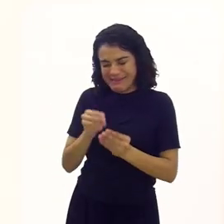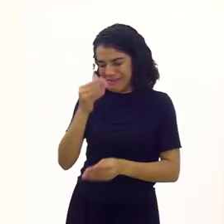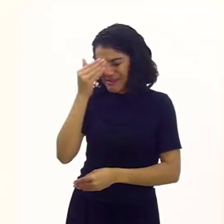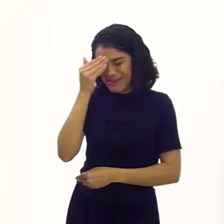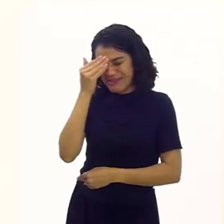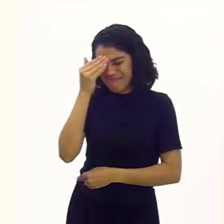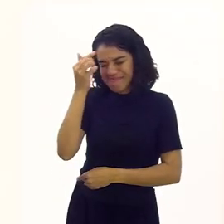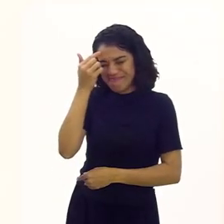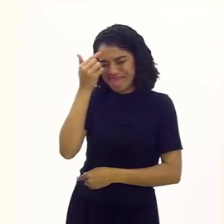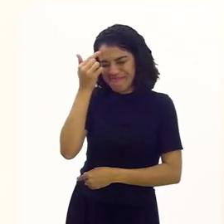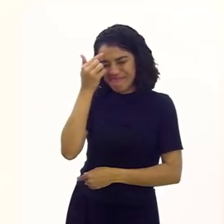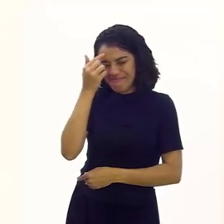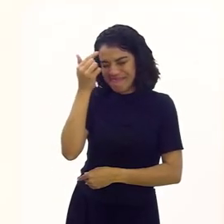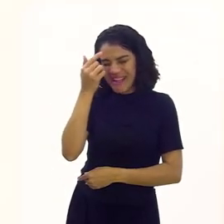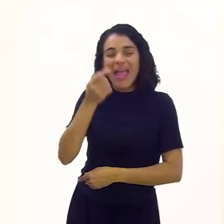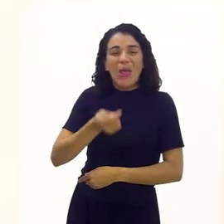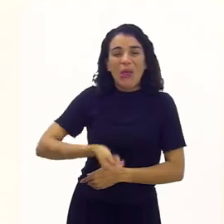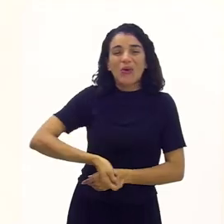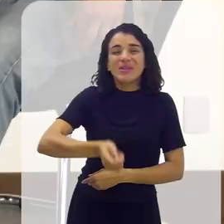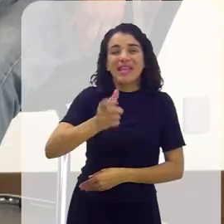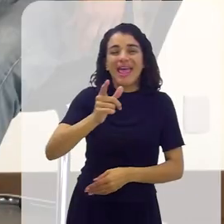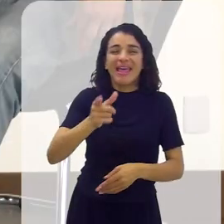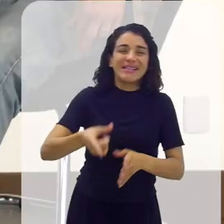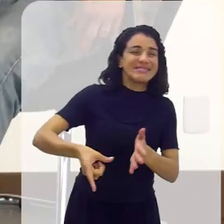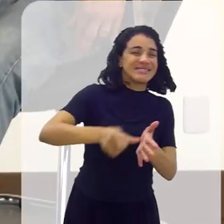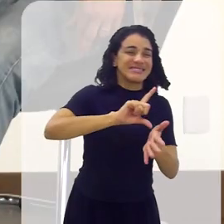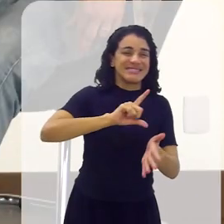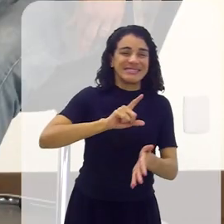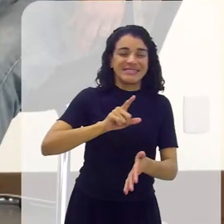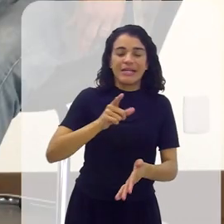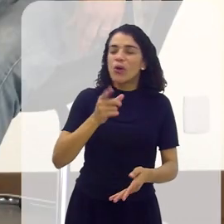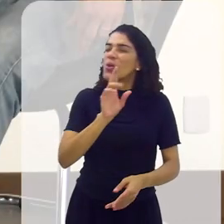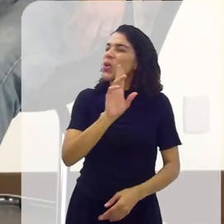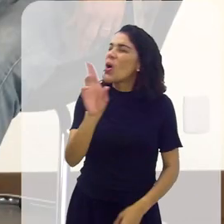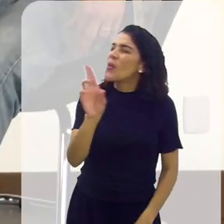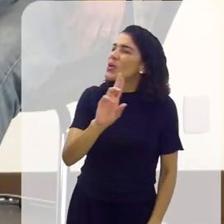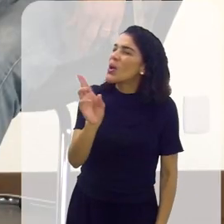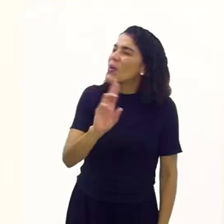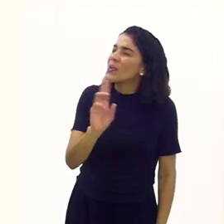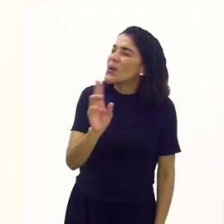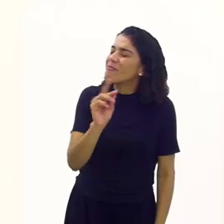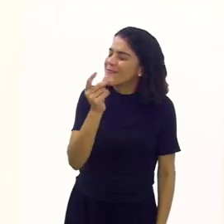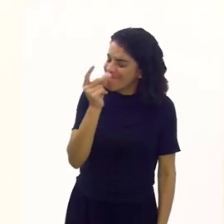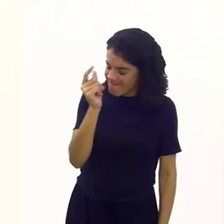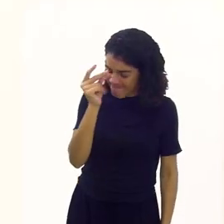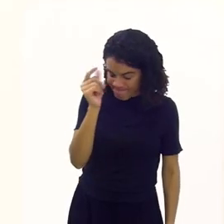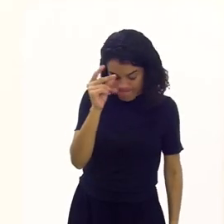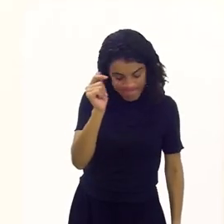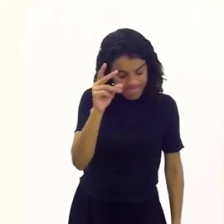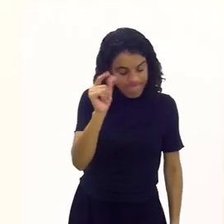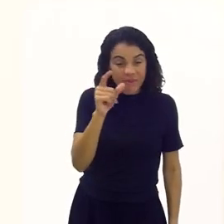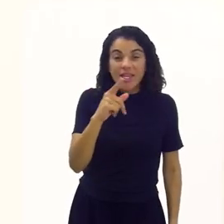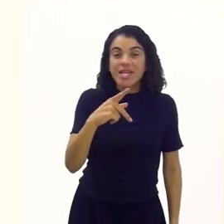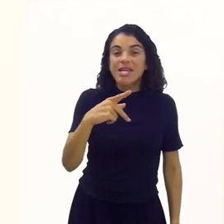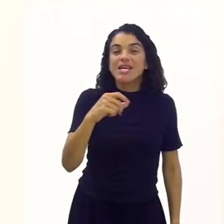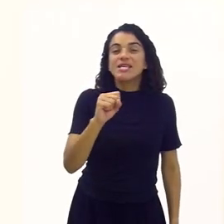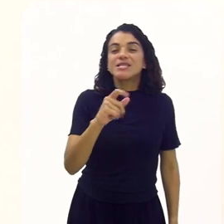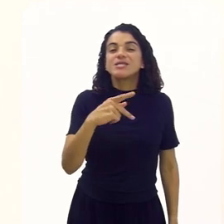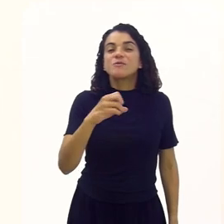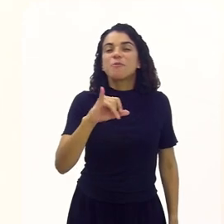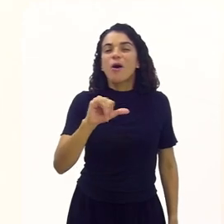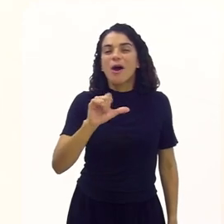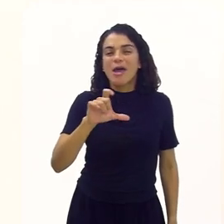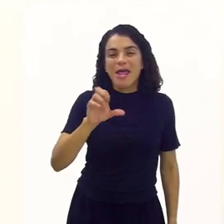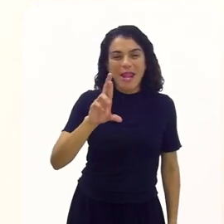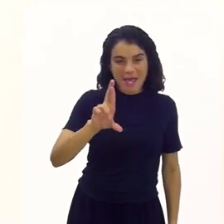Dei uma ideia. Como é que se chama, hein? Dei um... Me fugiu o nome agora. Nossa. Dei um